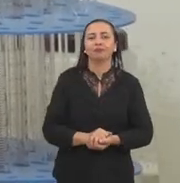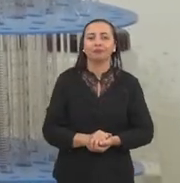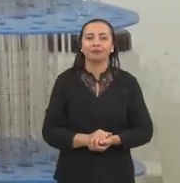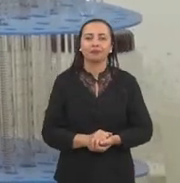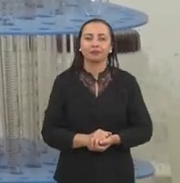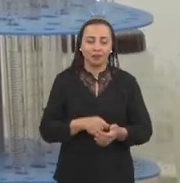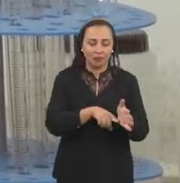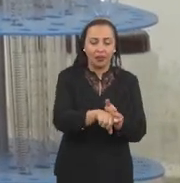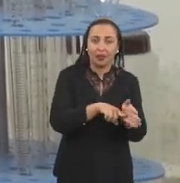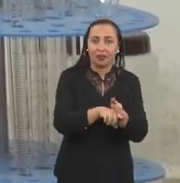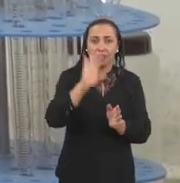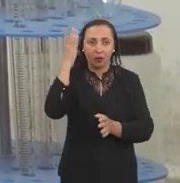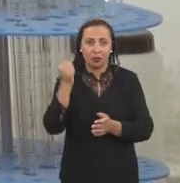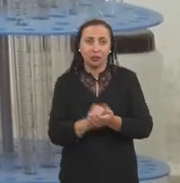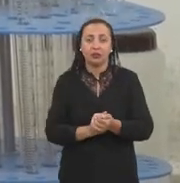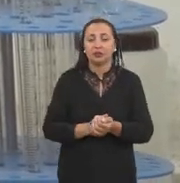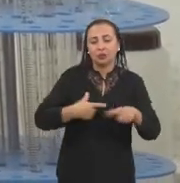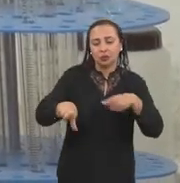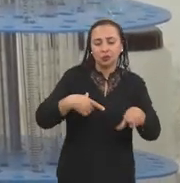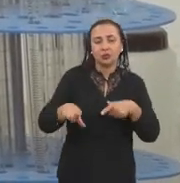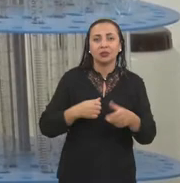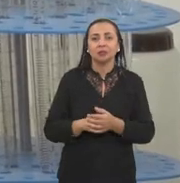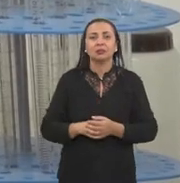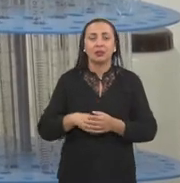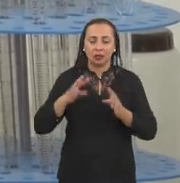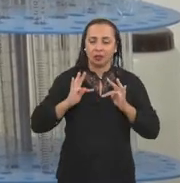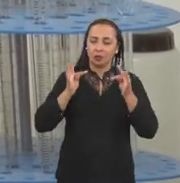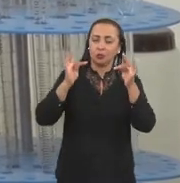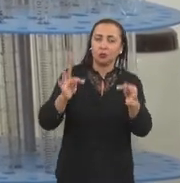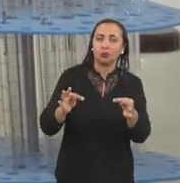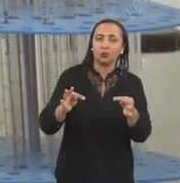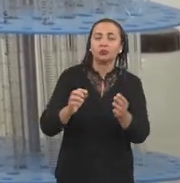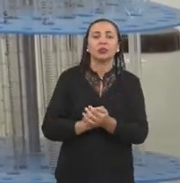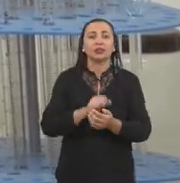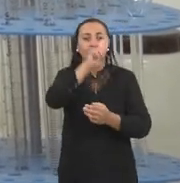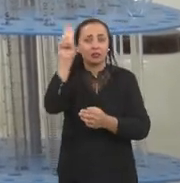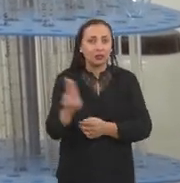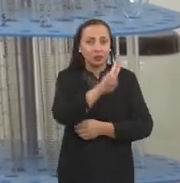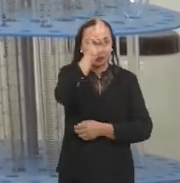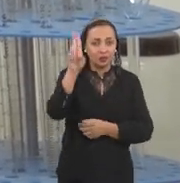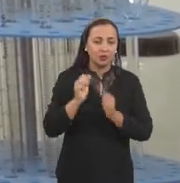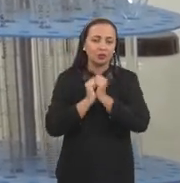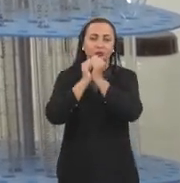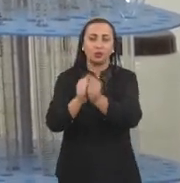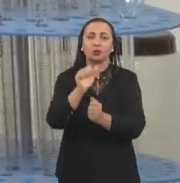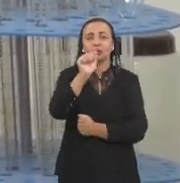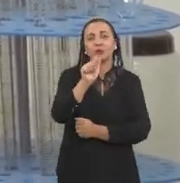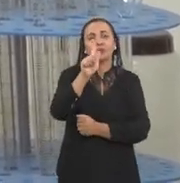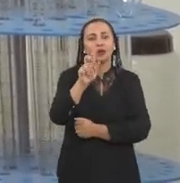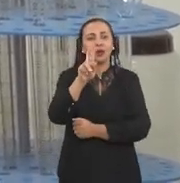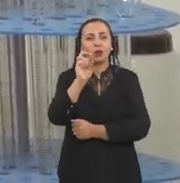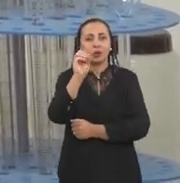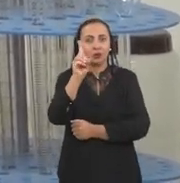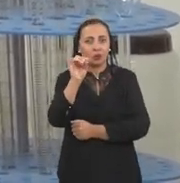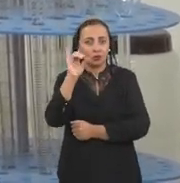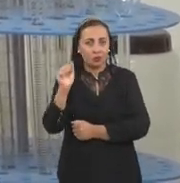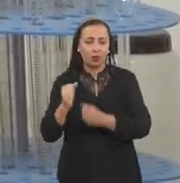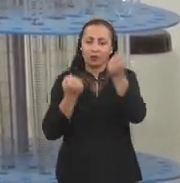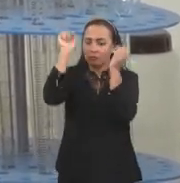tem ação na prevenção de doenças, como câncer, diabetes,